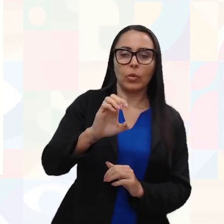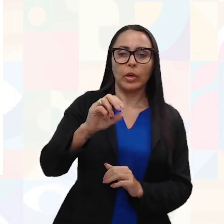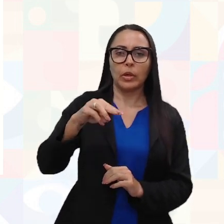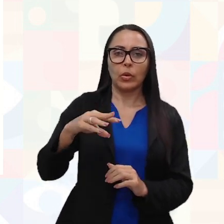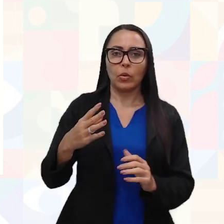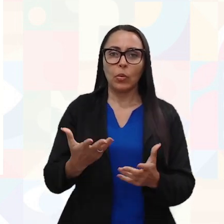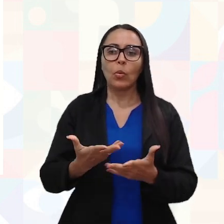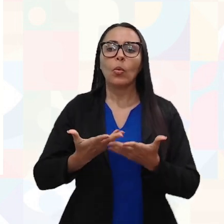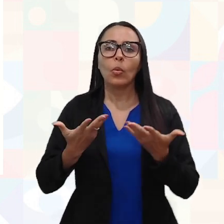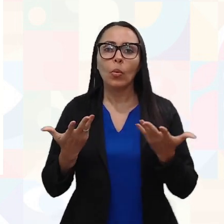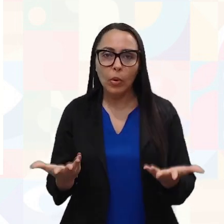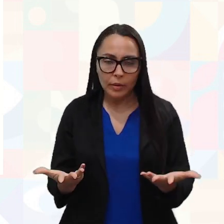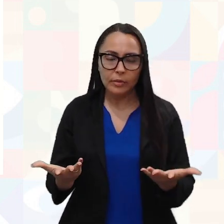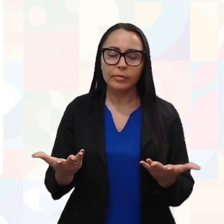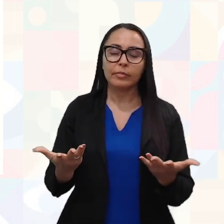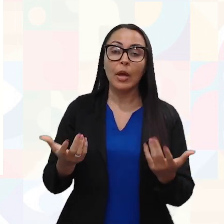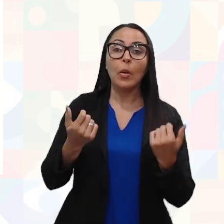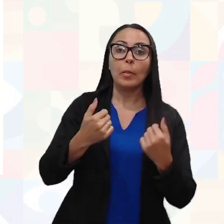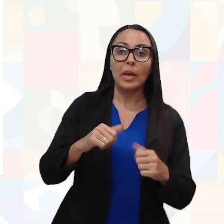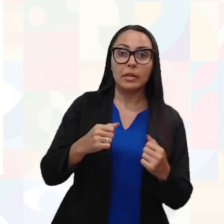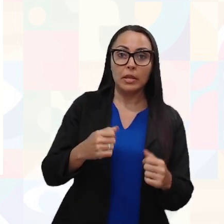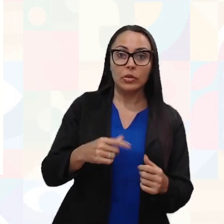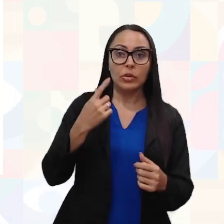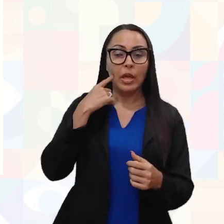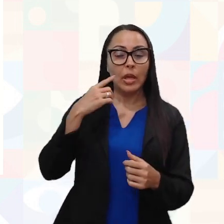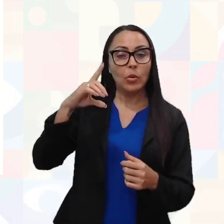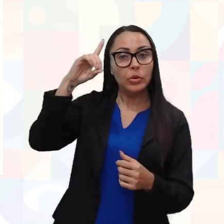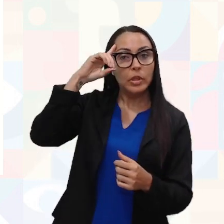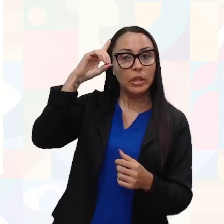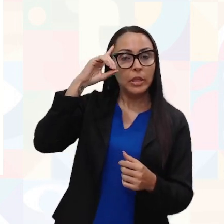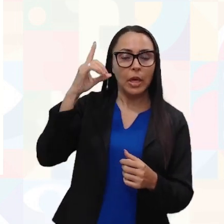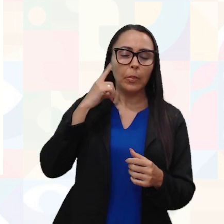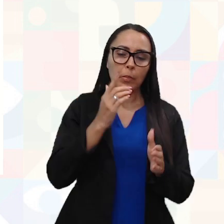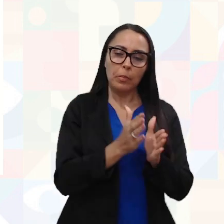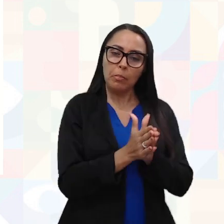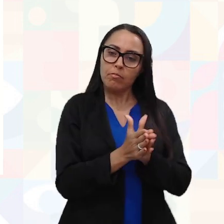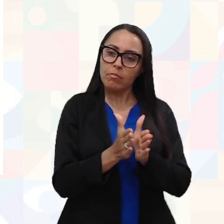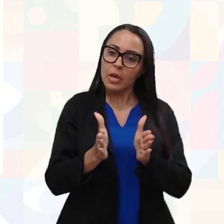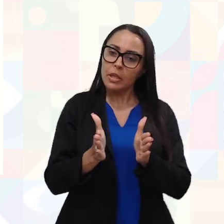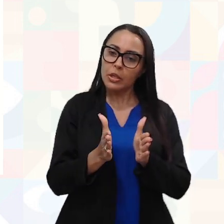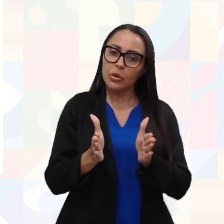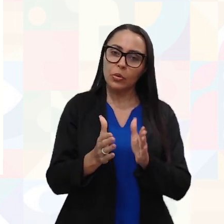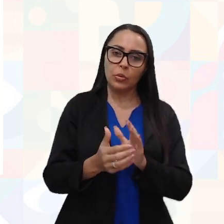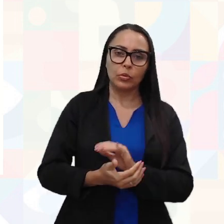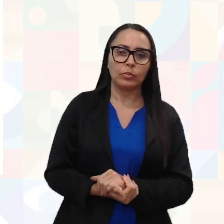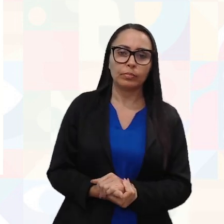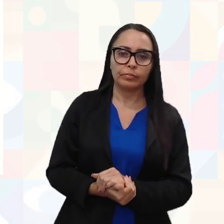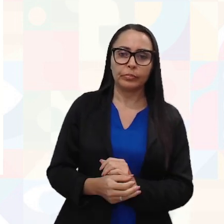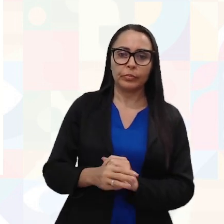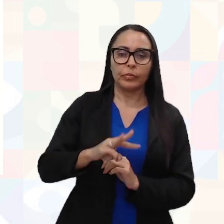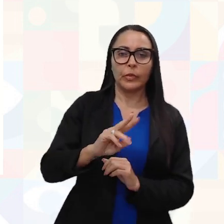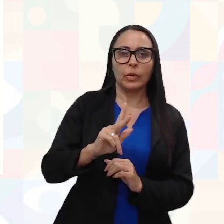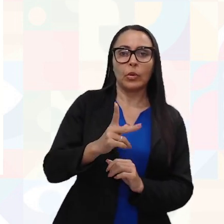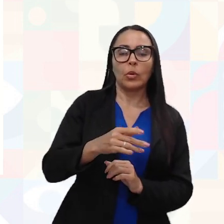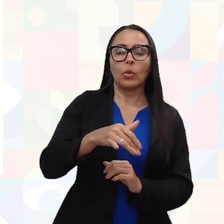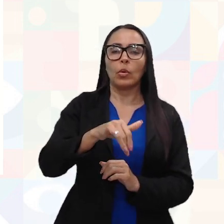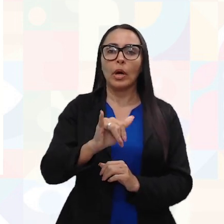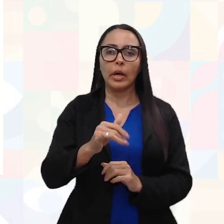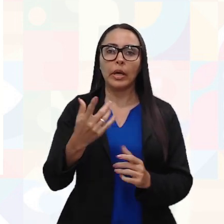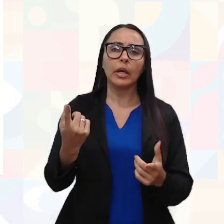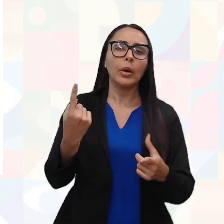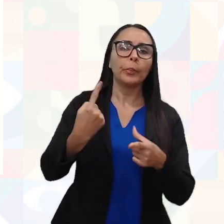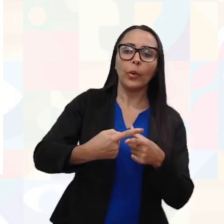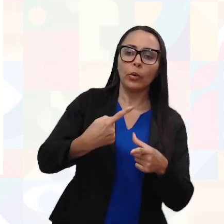ação será realizada? Eu preciso ter a data, eu preciso saber o período. O I, por quê? Por que isso será